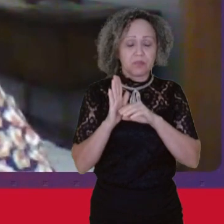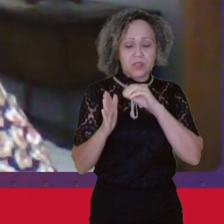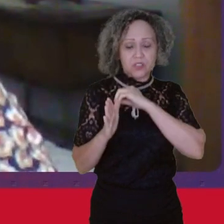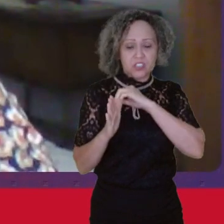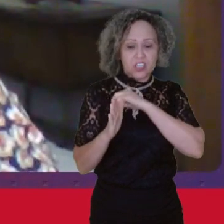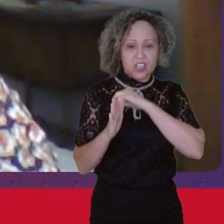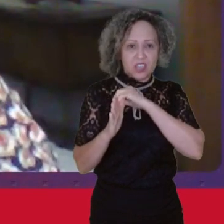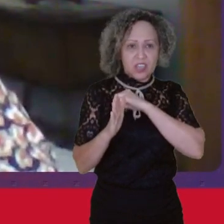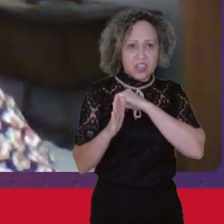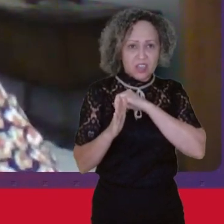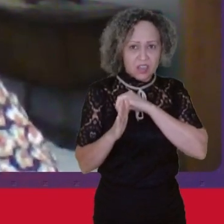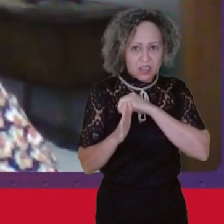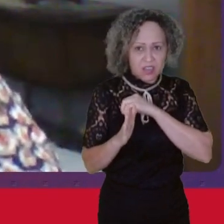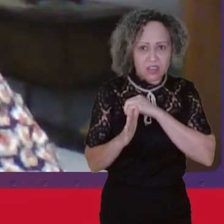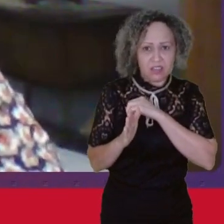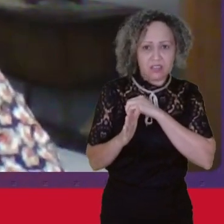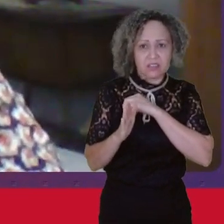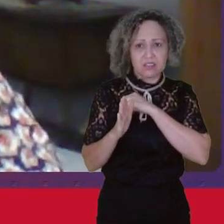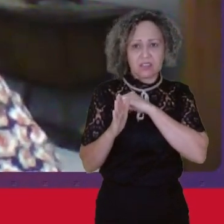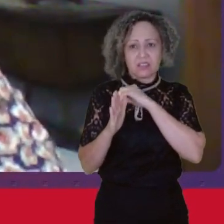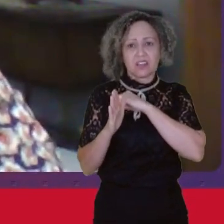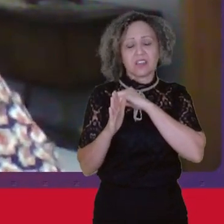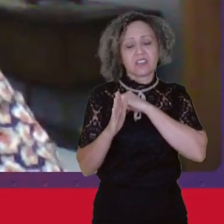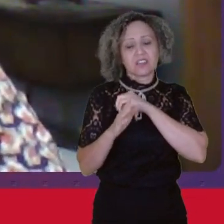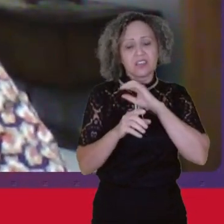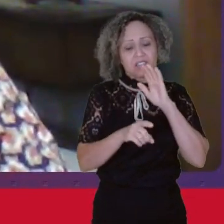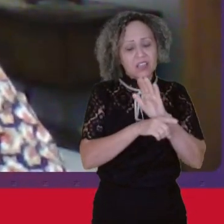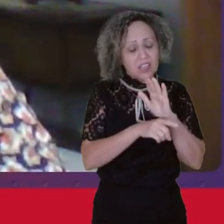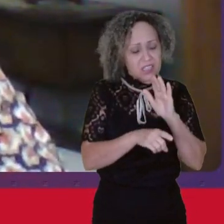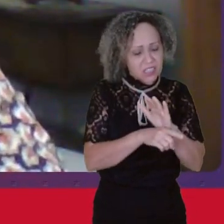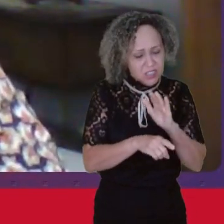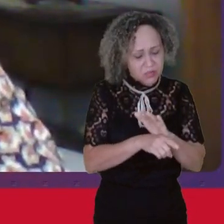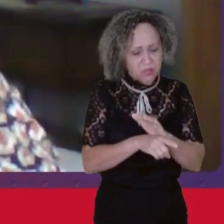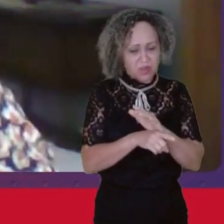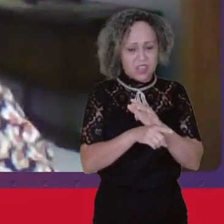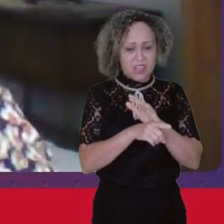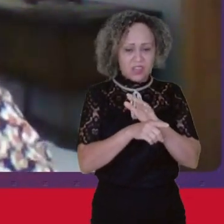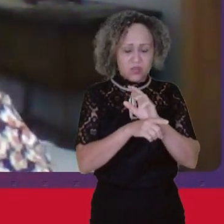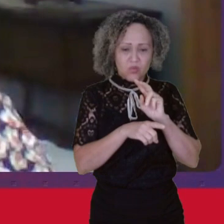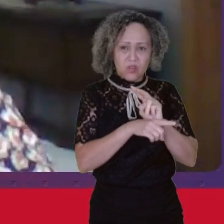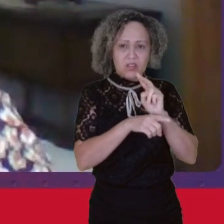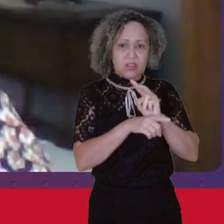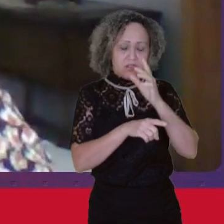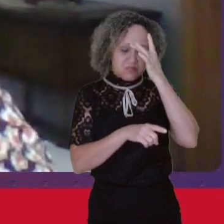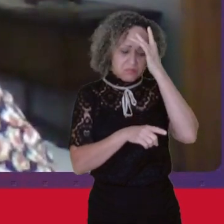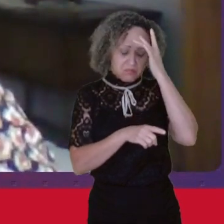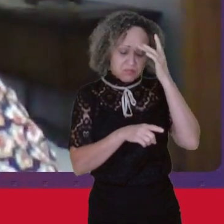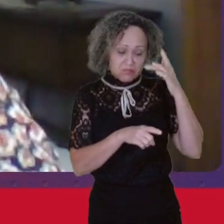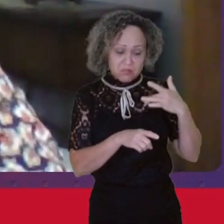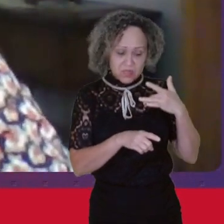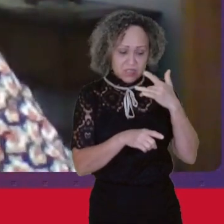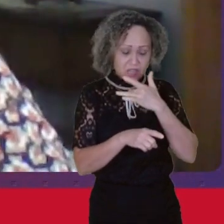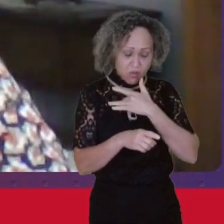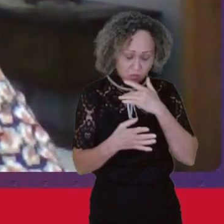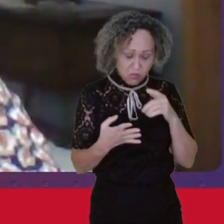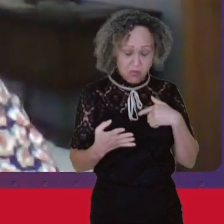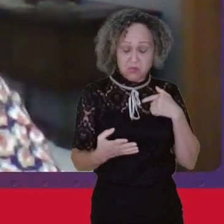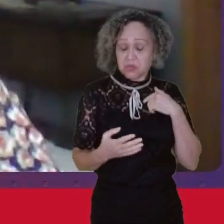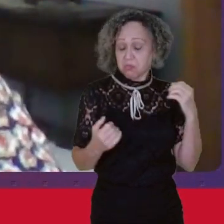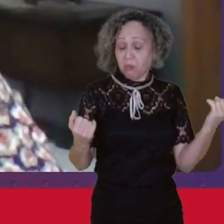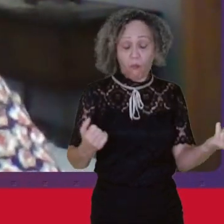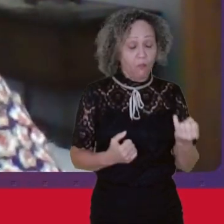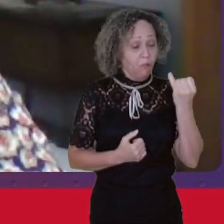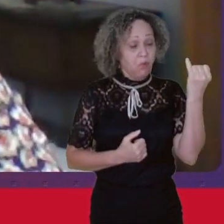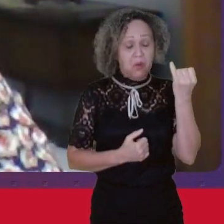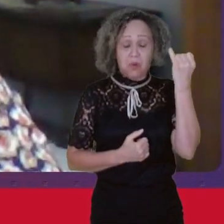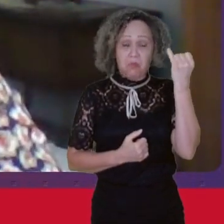De transferência de renda Expansão da rede pública De atendimento à área de saúde Com impacto muito importante